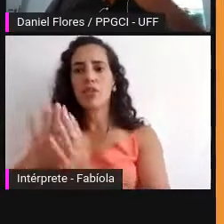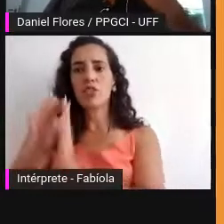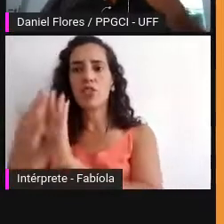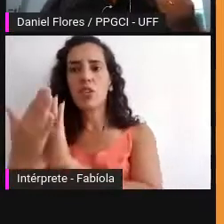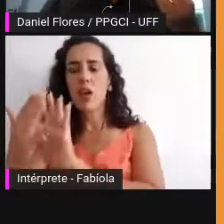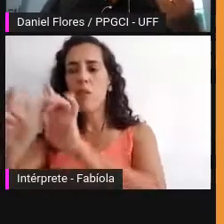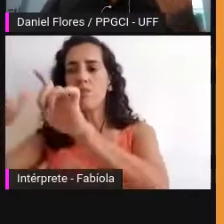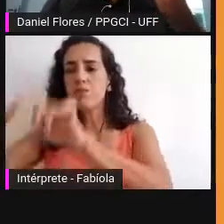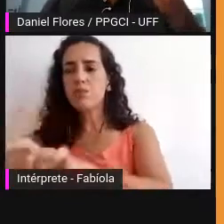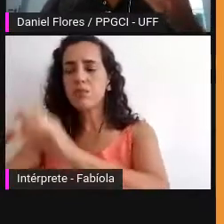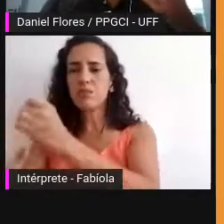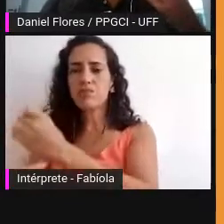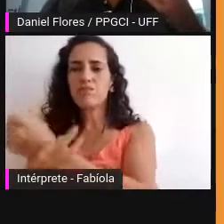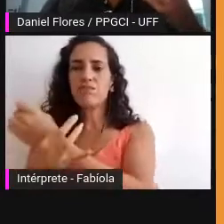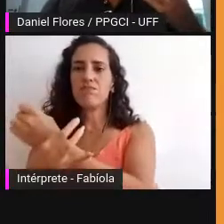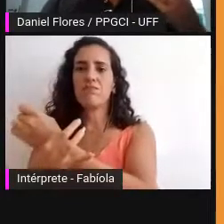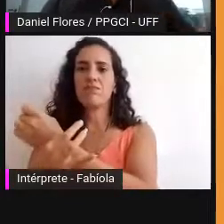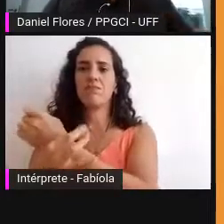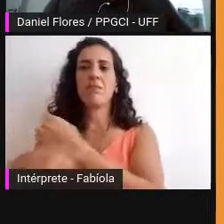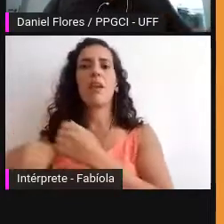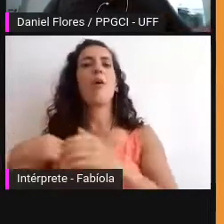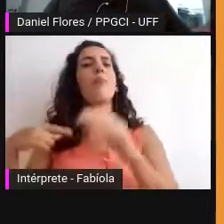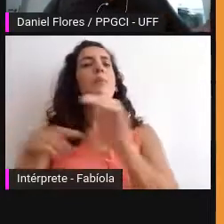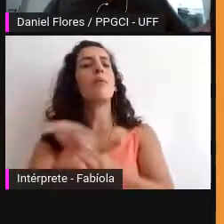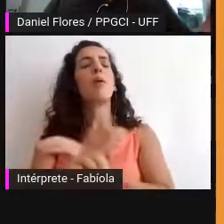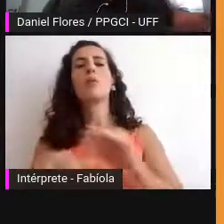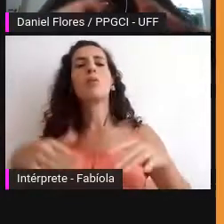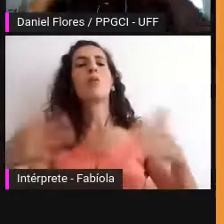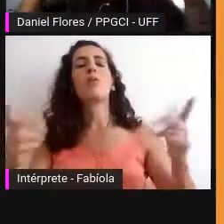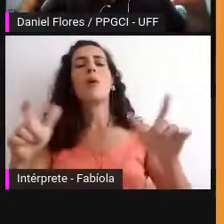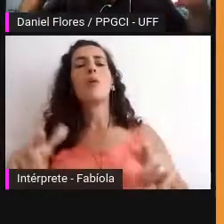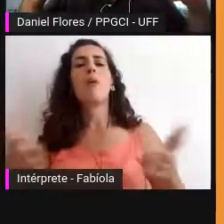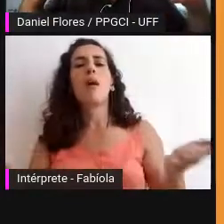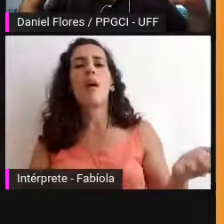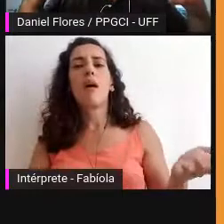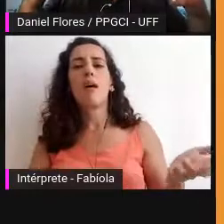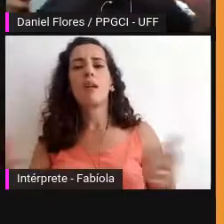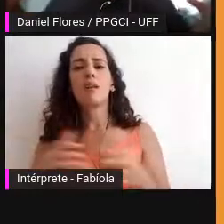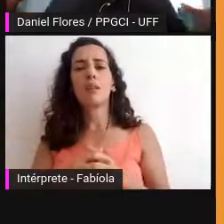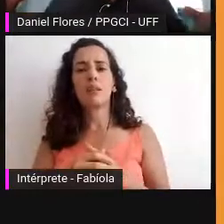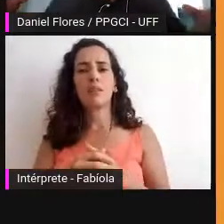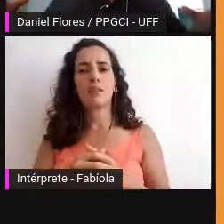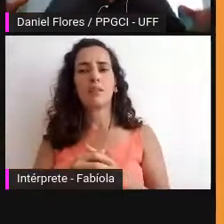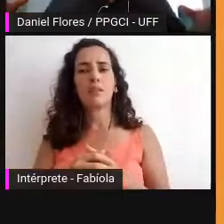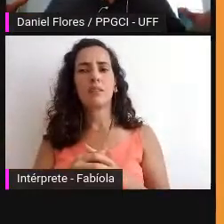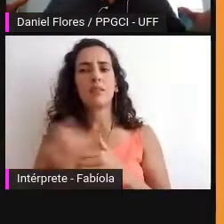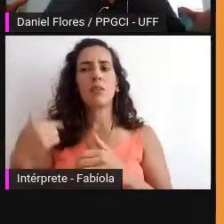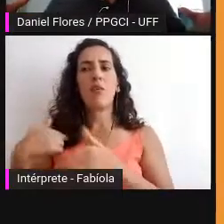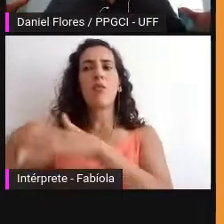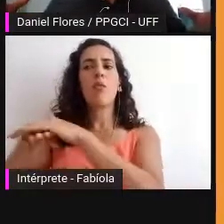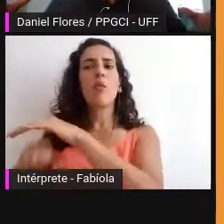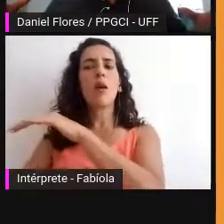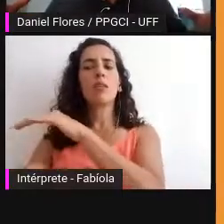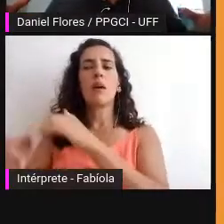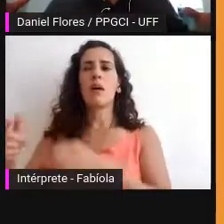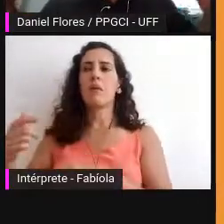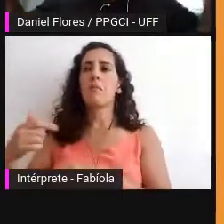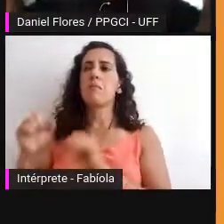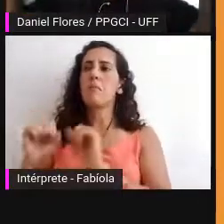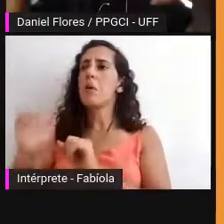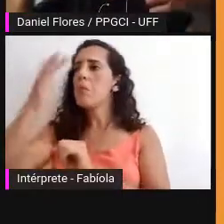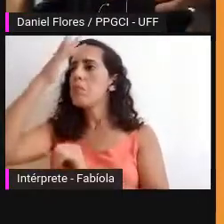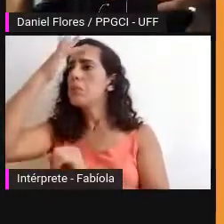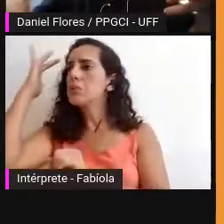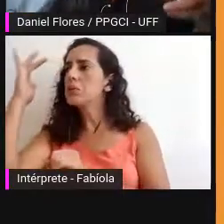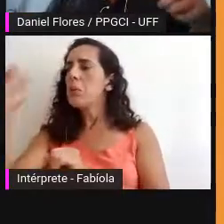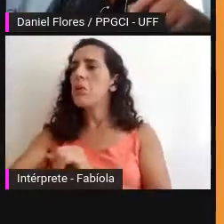e eu pergunto que locus seria esse esse lugar em que o meu usuário o meu pesquisador ele